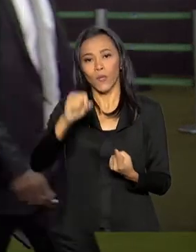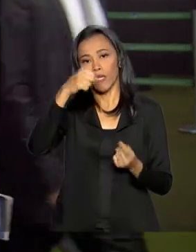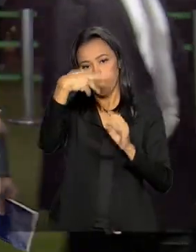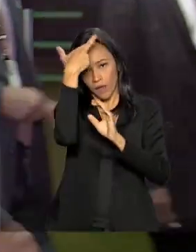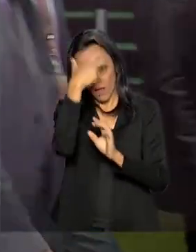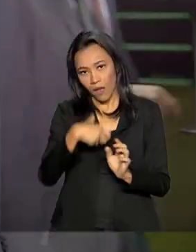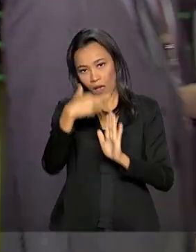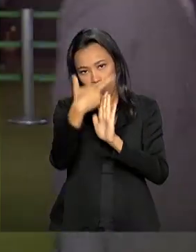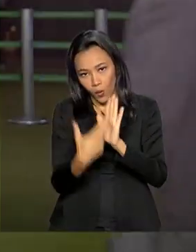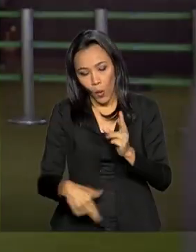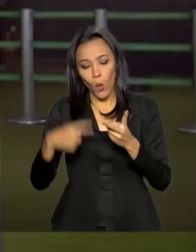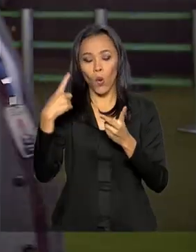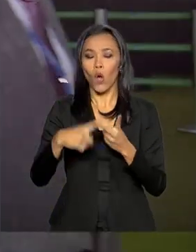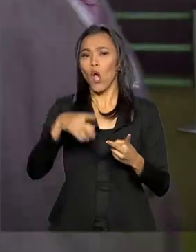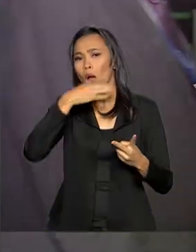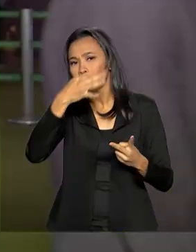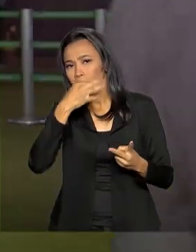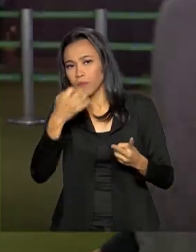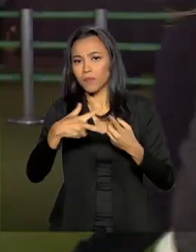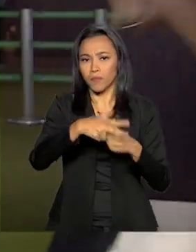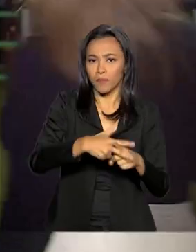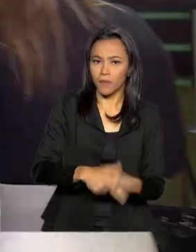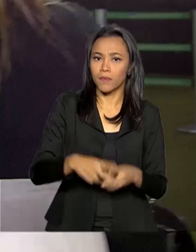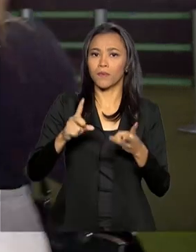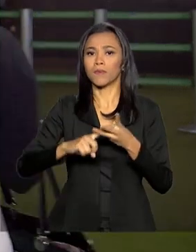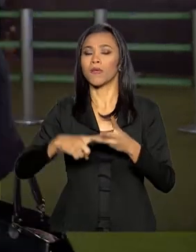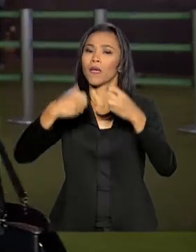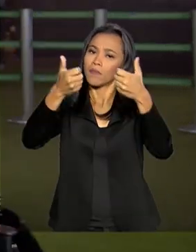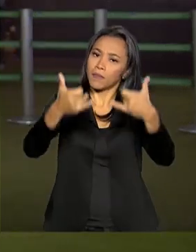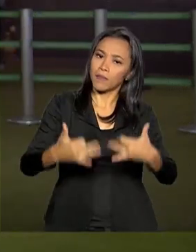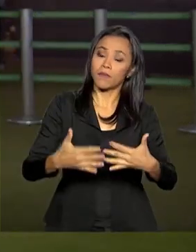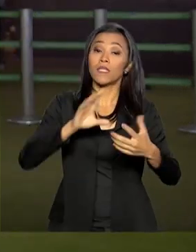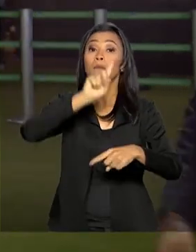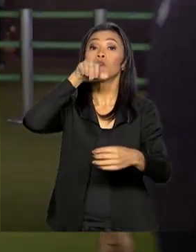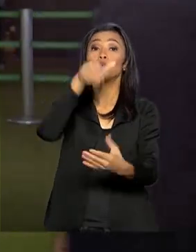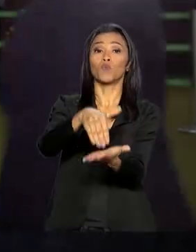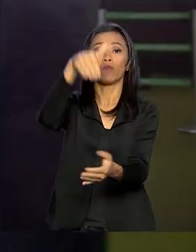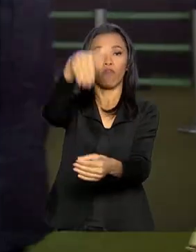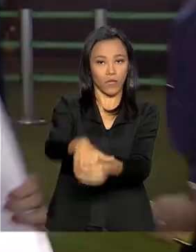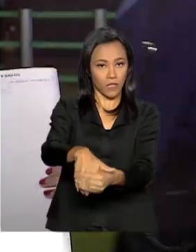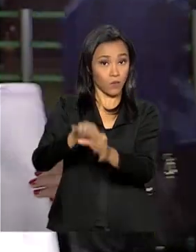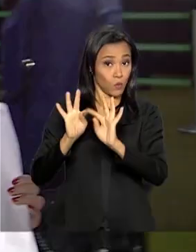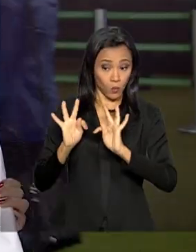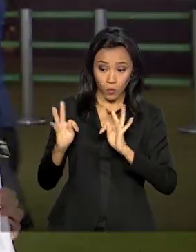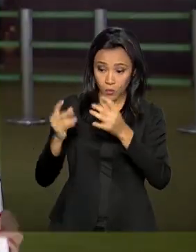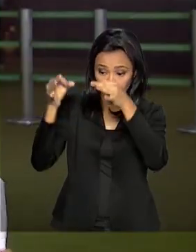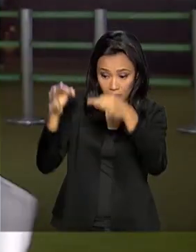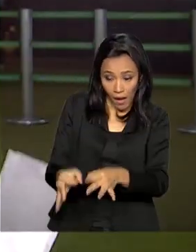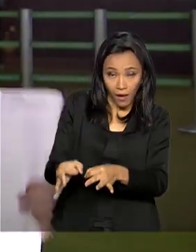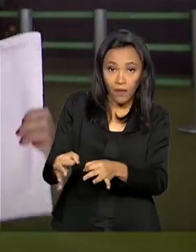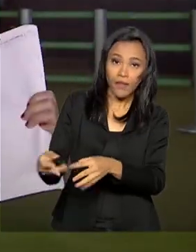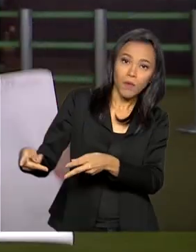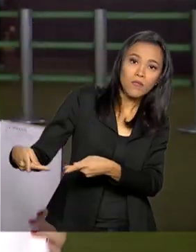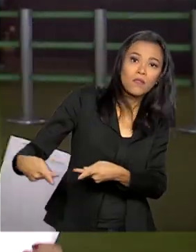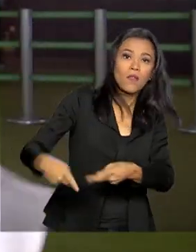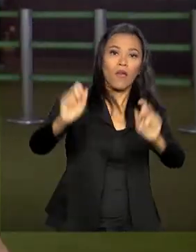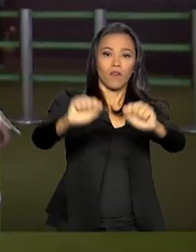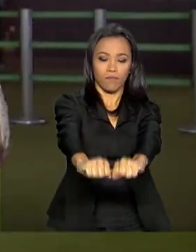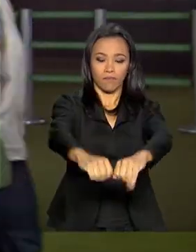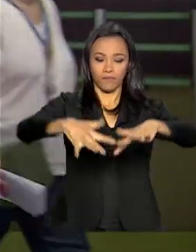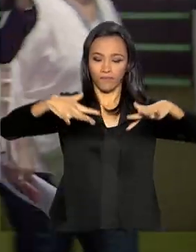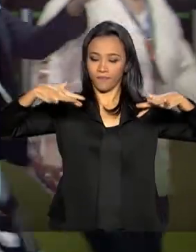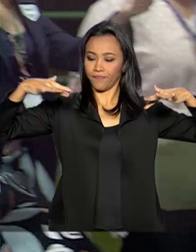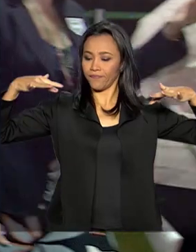parecer, discussão, sugestão de alterações e, por fim, a votação. Se der tudo certo na comissão, o assunto vem para o plenário, fase